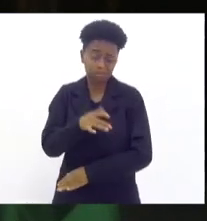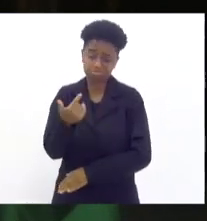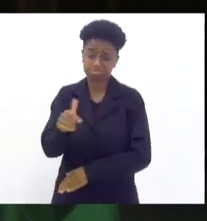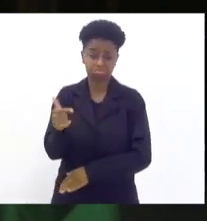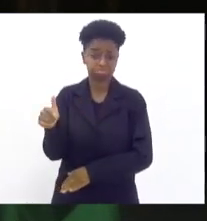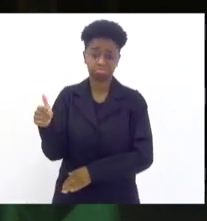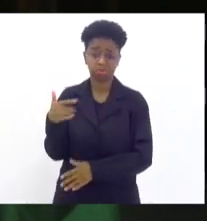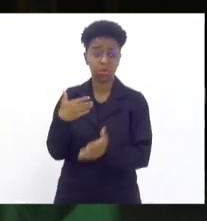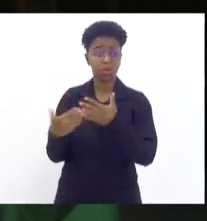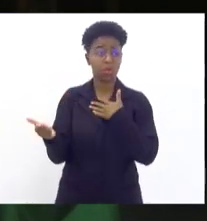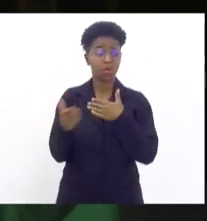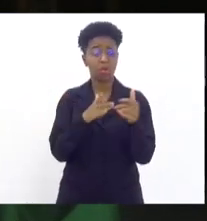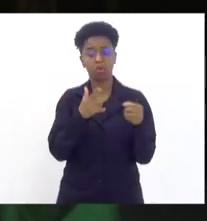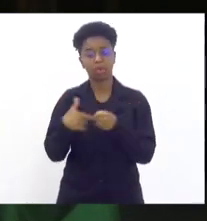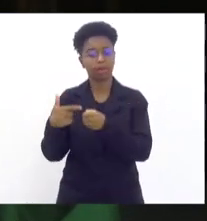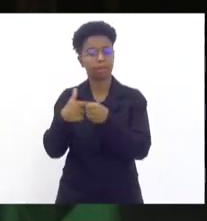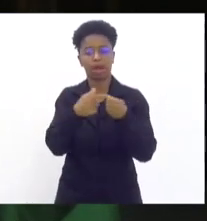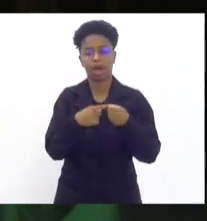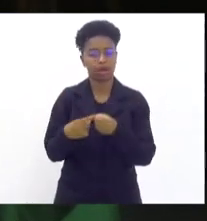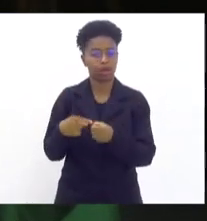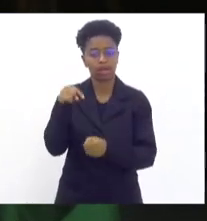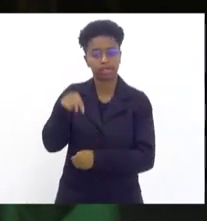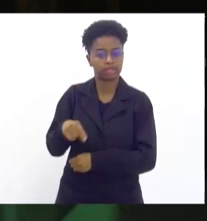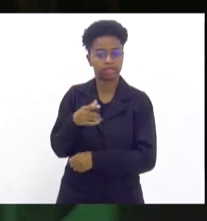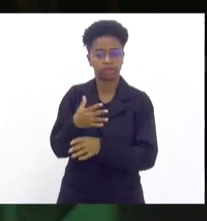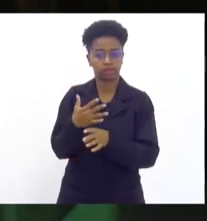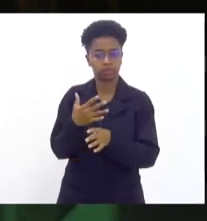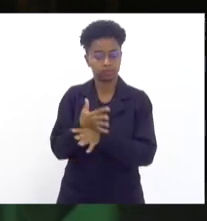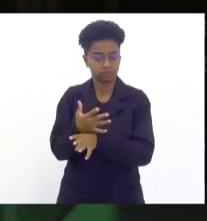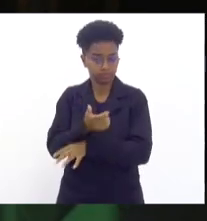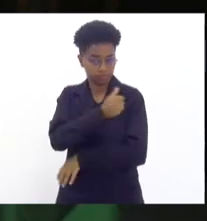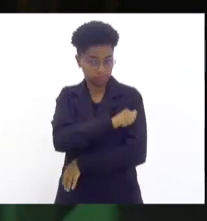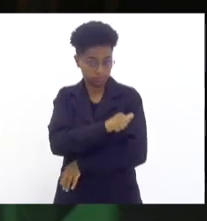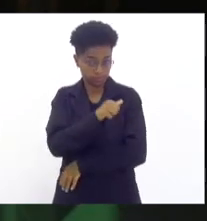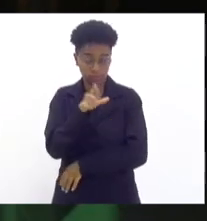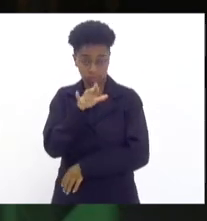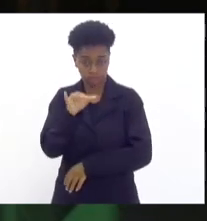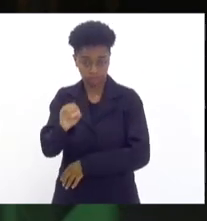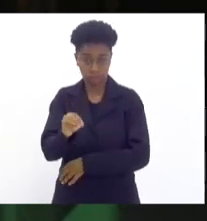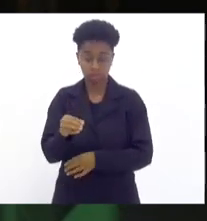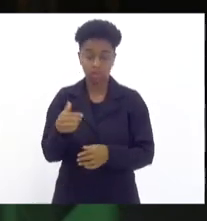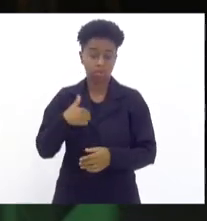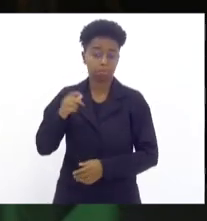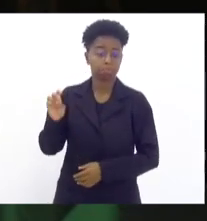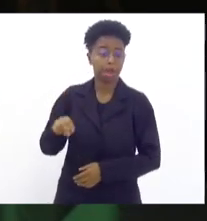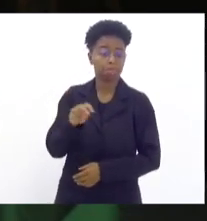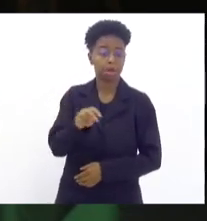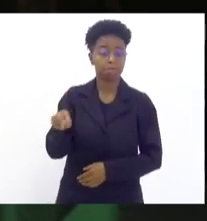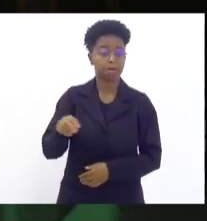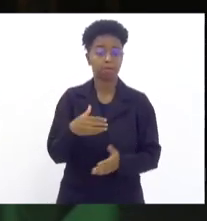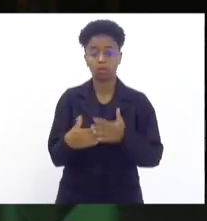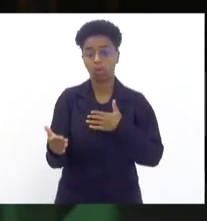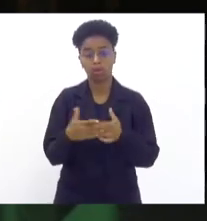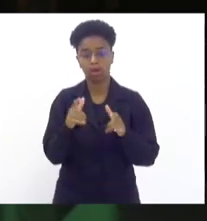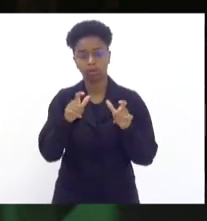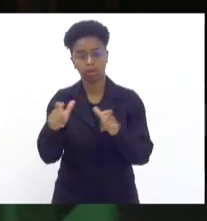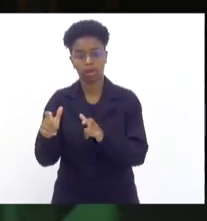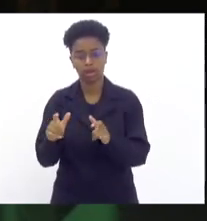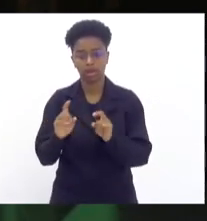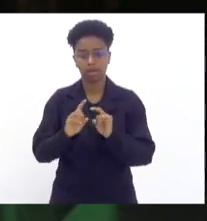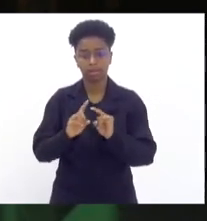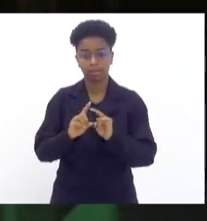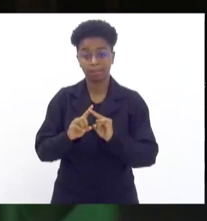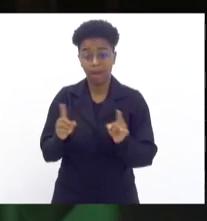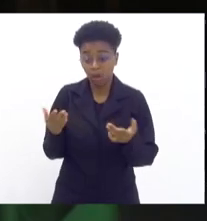de andar em qualquer bairro da cidade do Rio de Janeiro por conta de violência. Mas